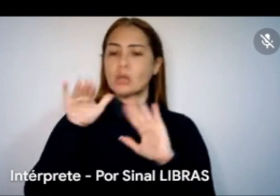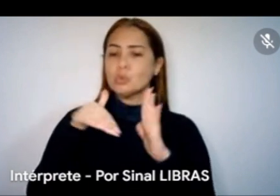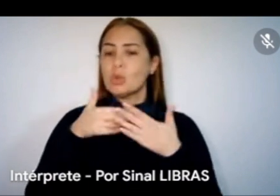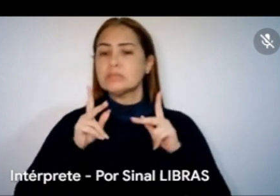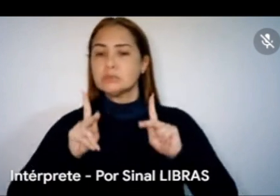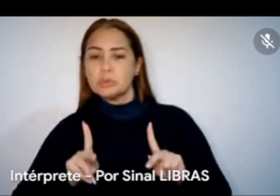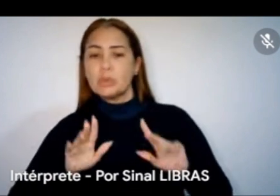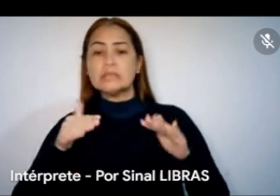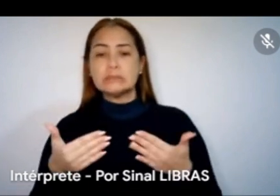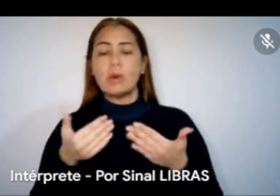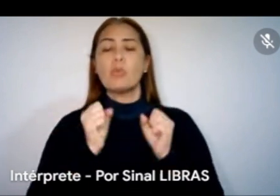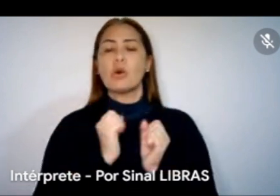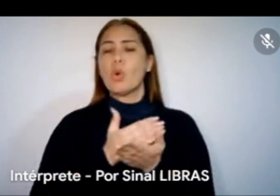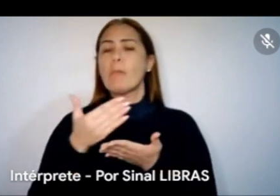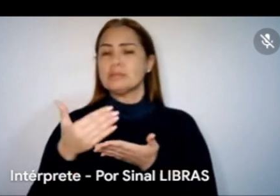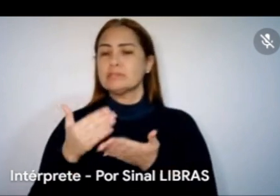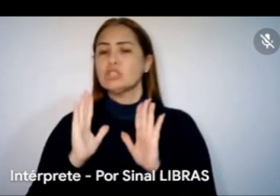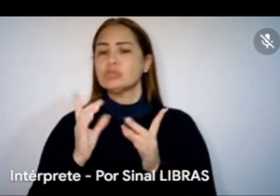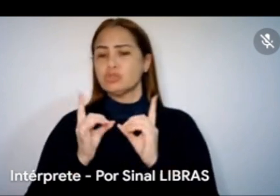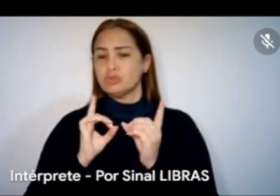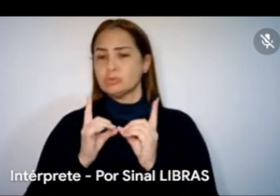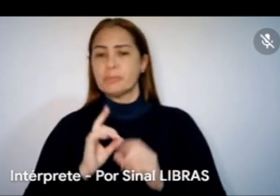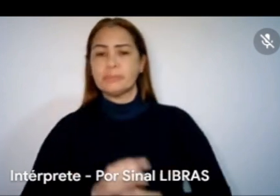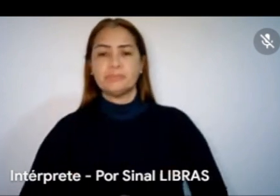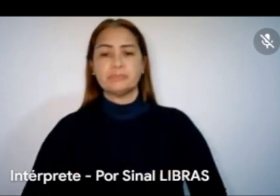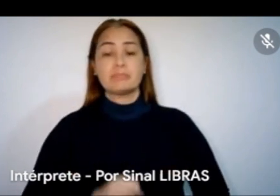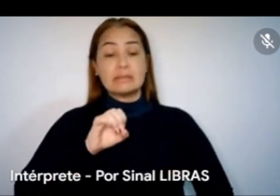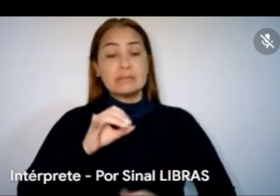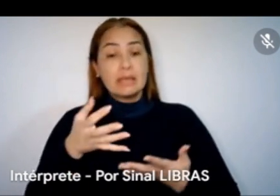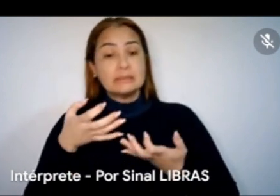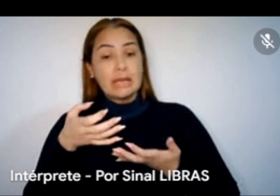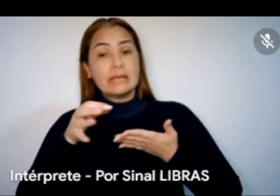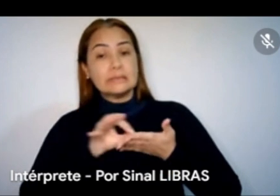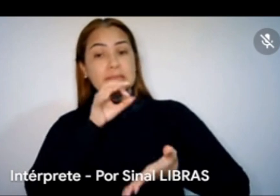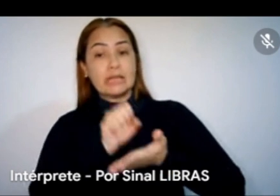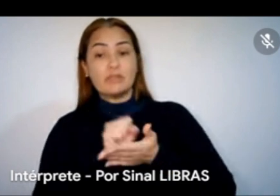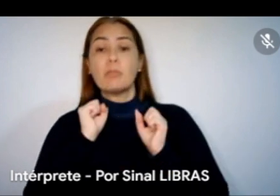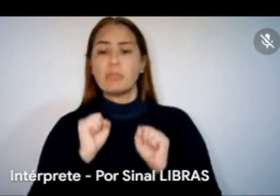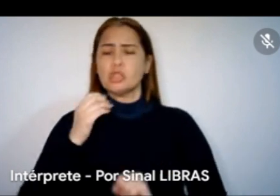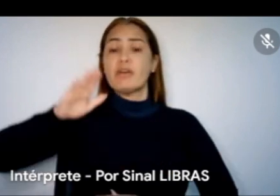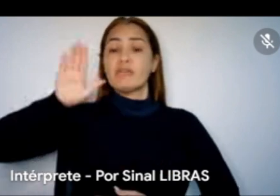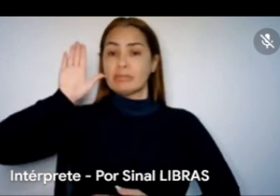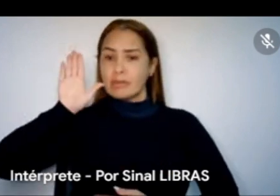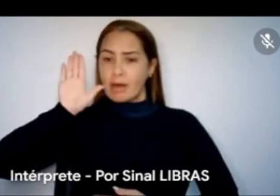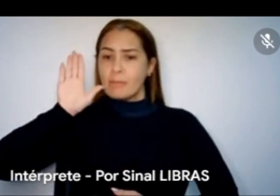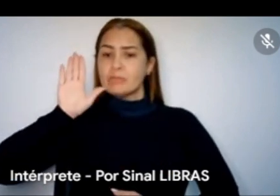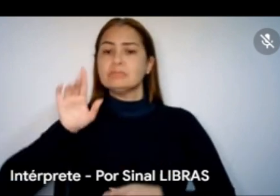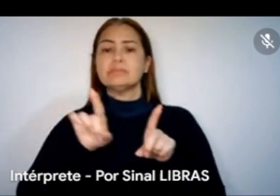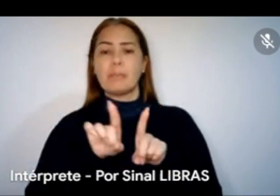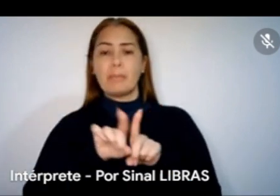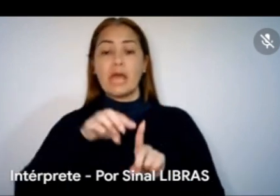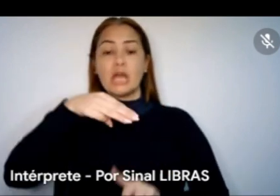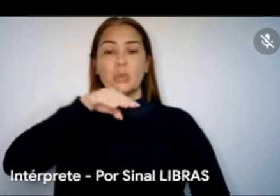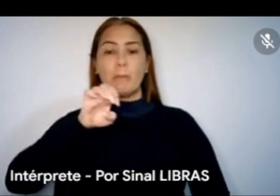começar a nossa dinâmica, quem quiser se inscrever, pode levantar a mãozinha aqui, tá? Aqui no Meet tem essa